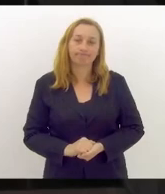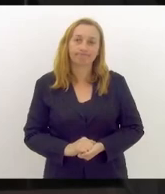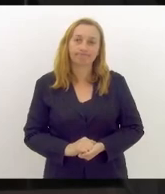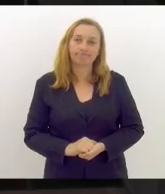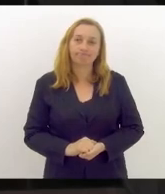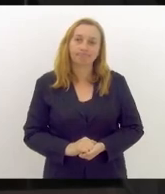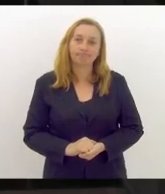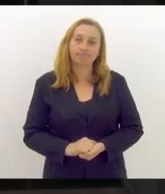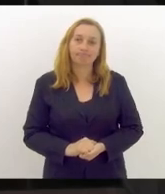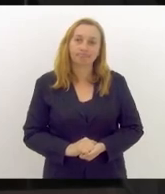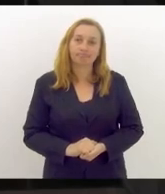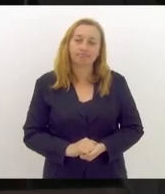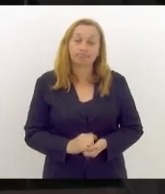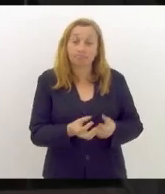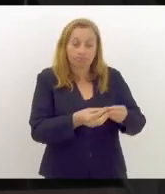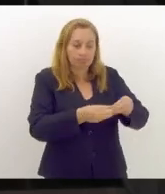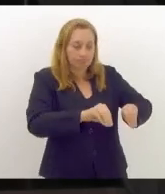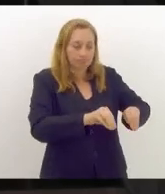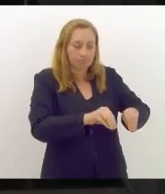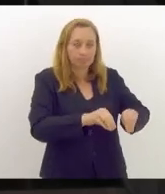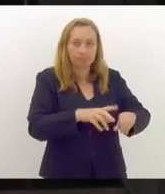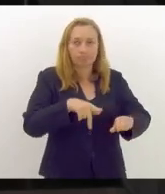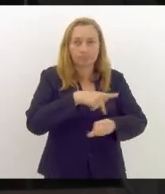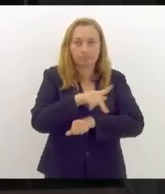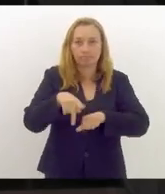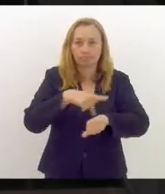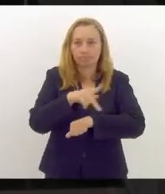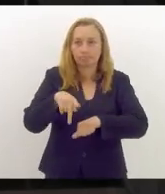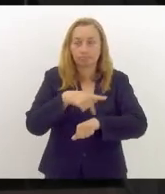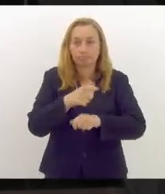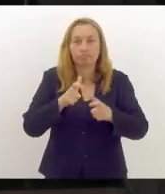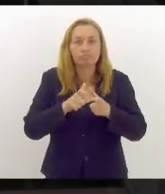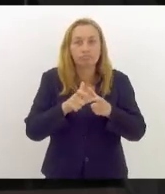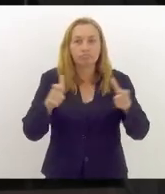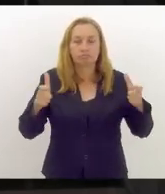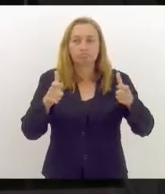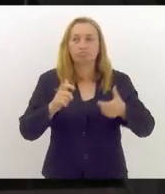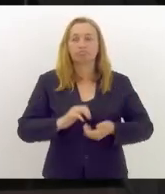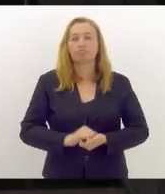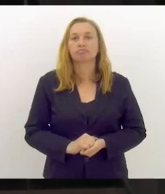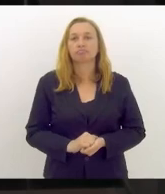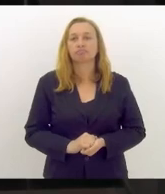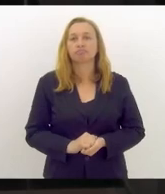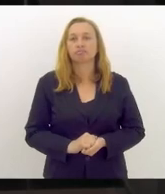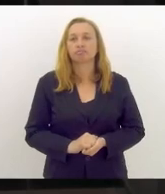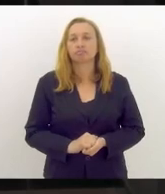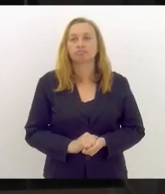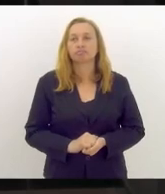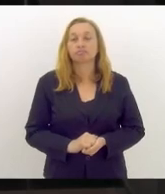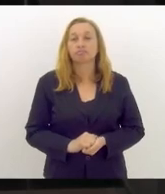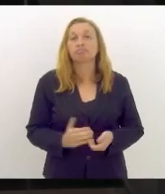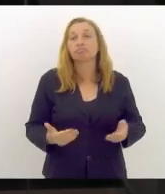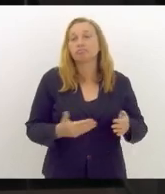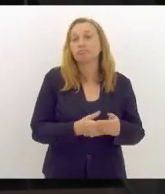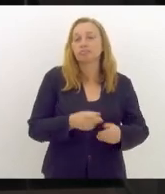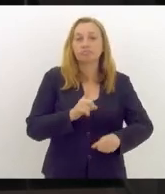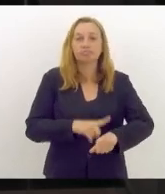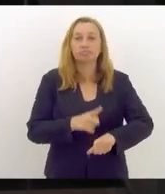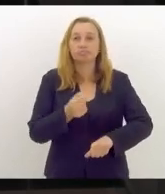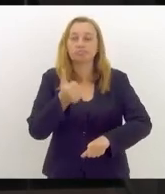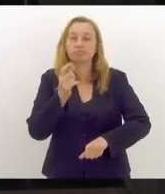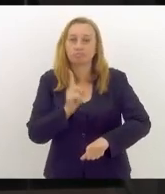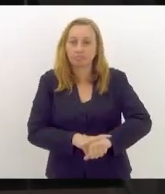Dando um prejuízo para o país imenso. E, até poucas horas atrás,